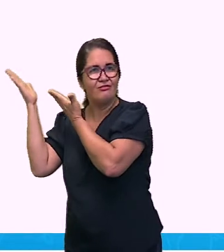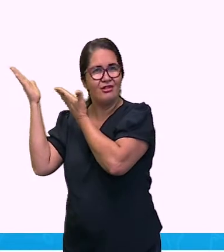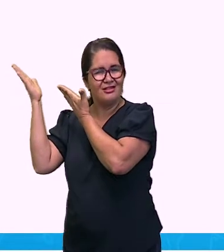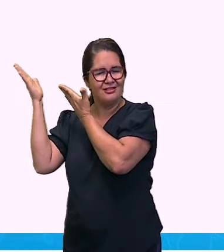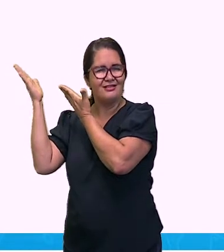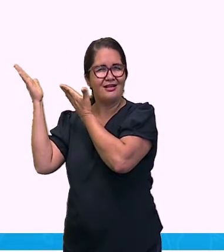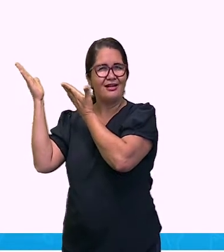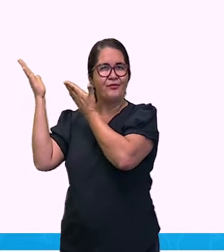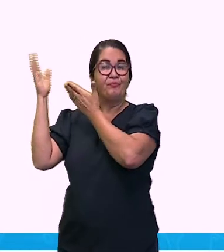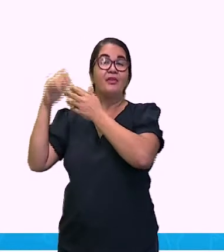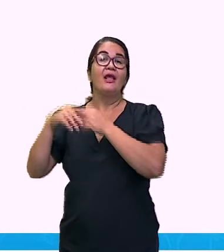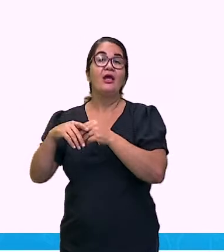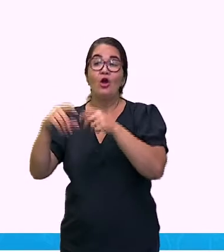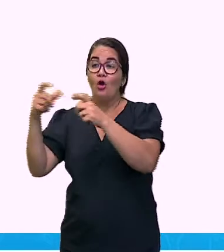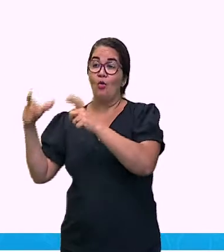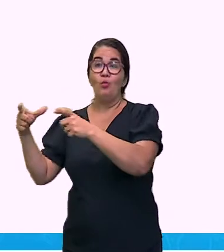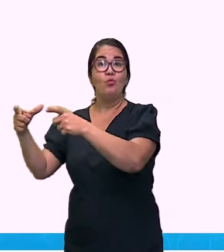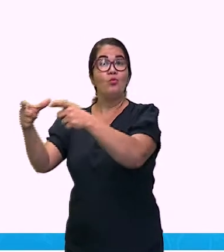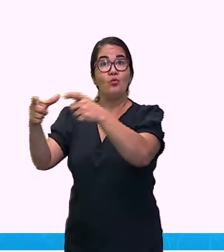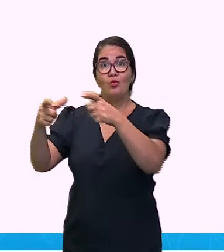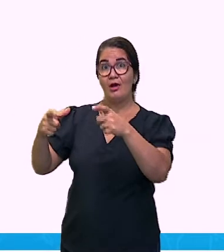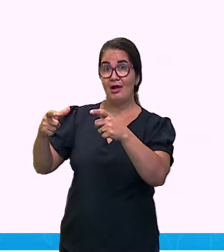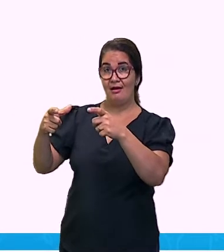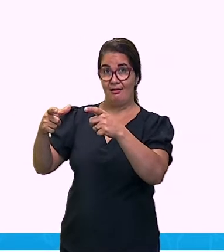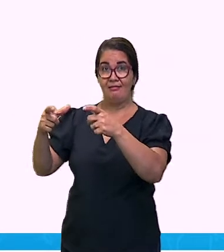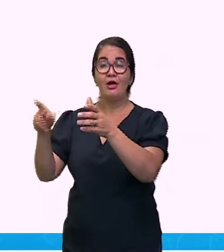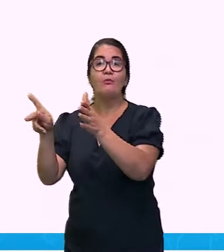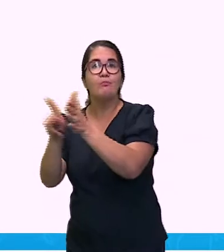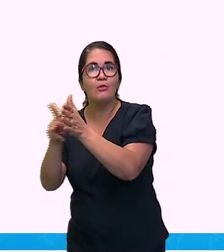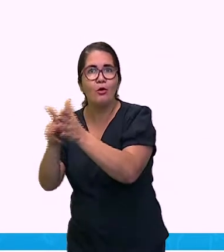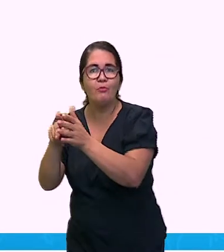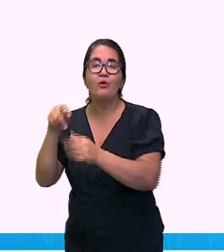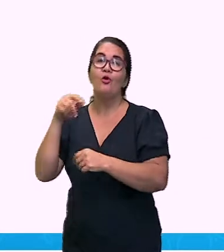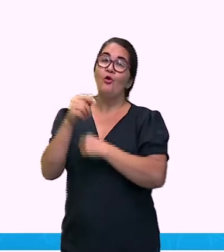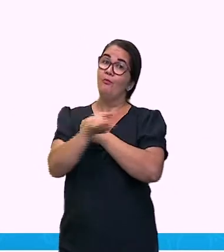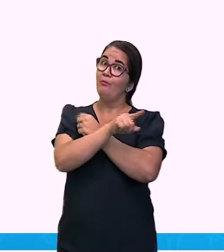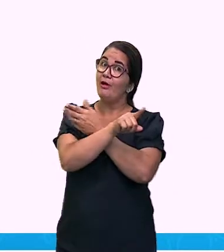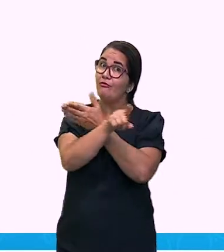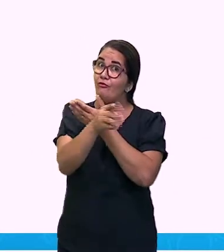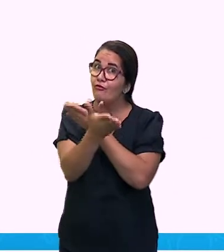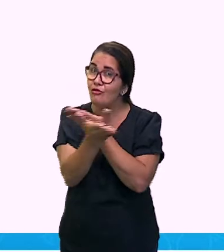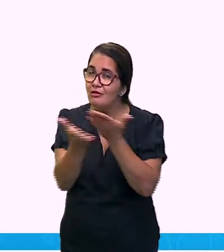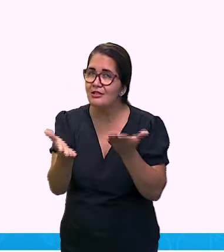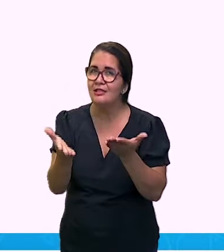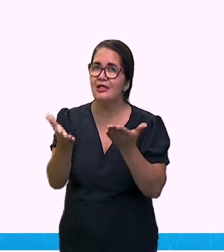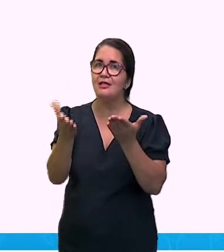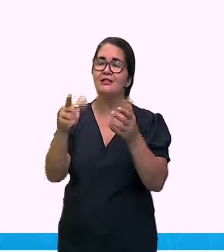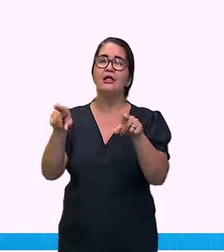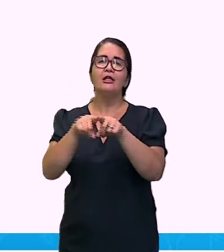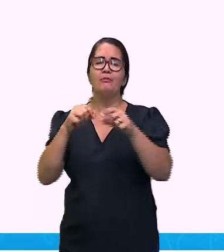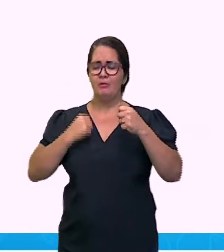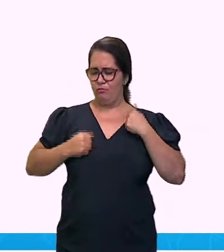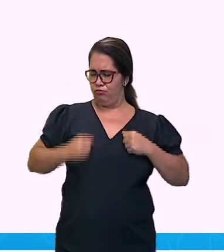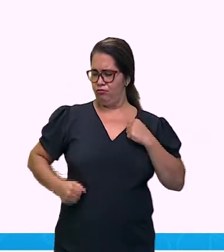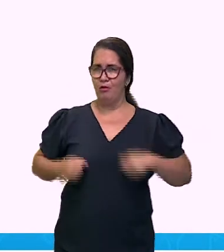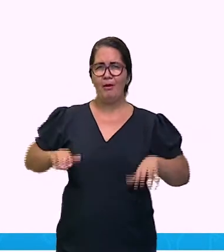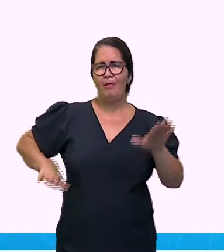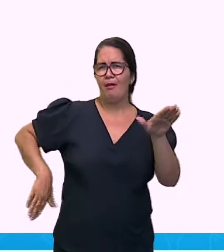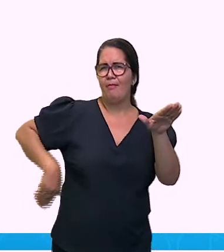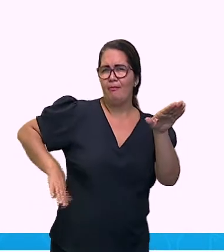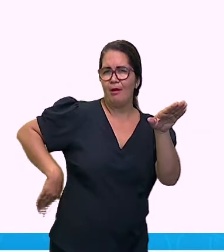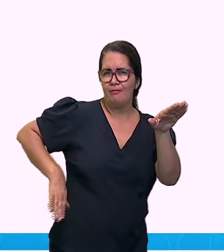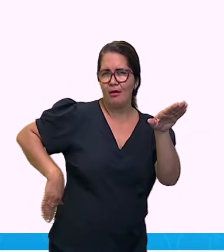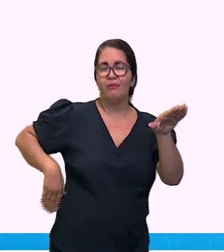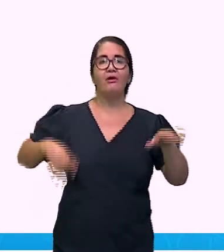Lagoa, aonde você também pode ter acesso para o banho. Existe uma área de camping muito bem organizada para